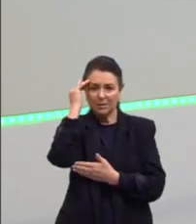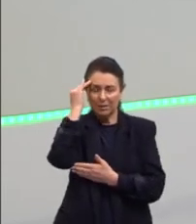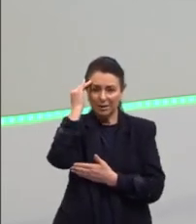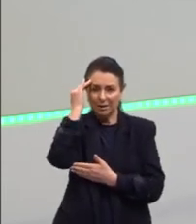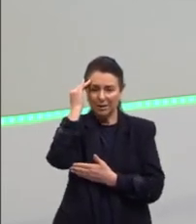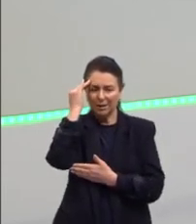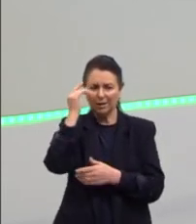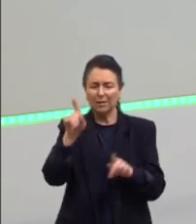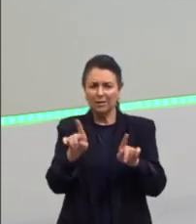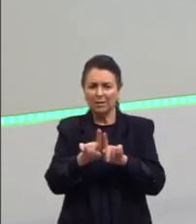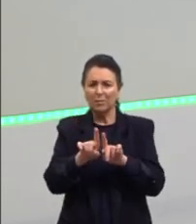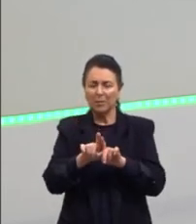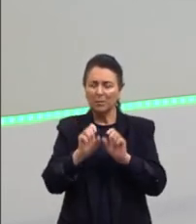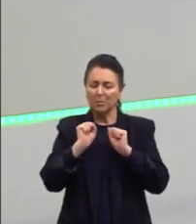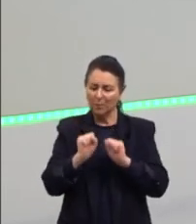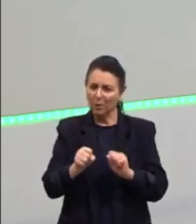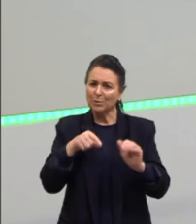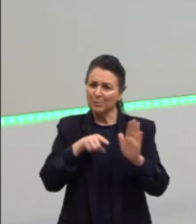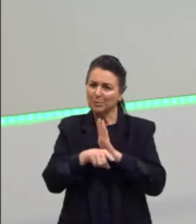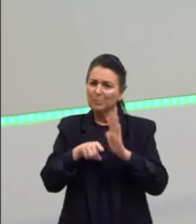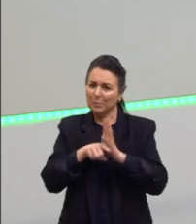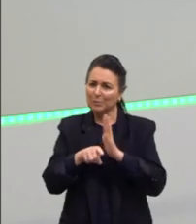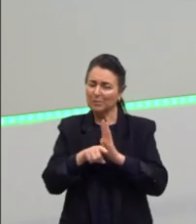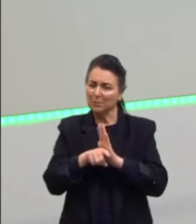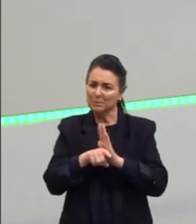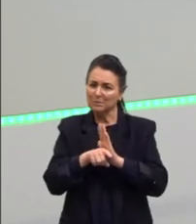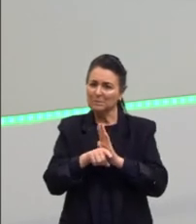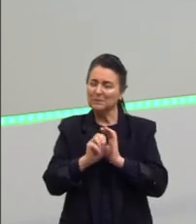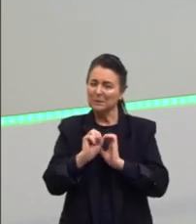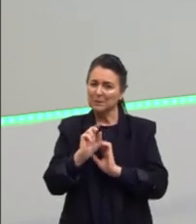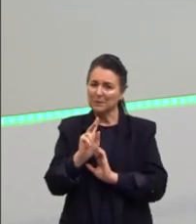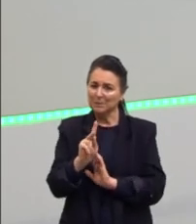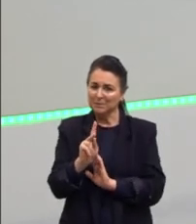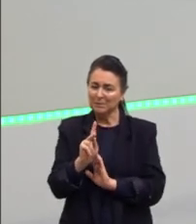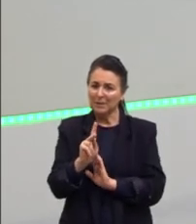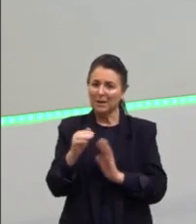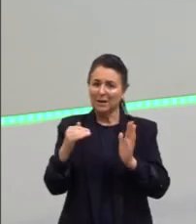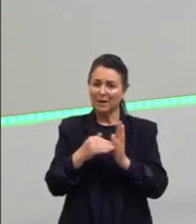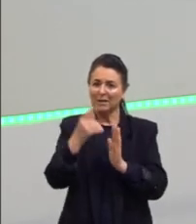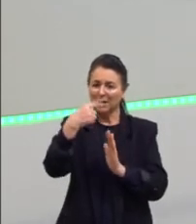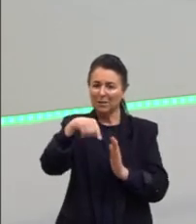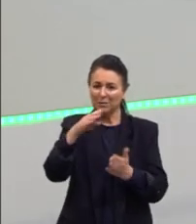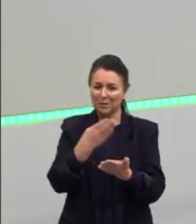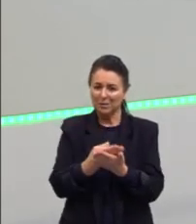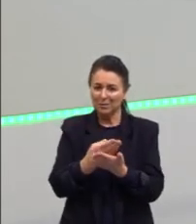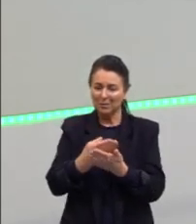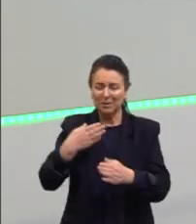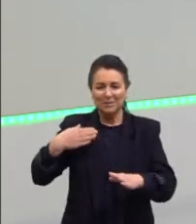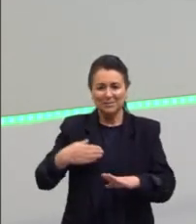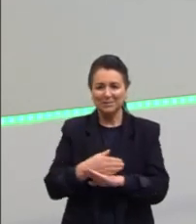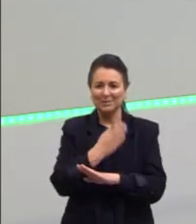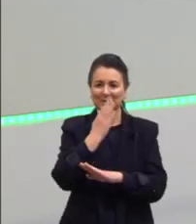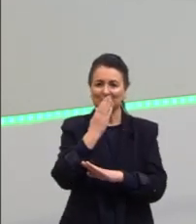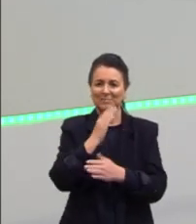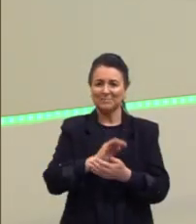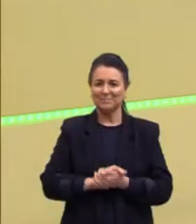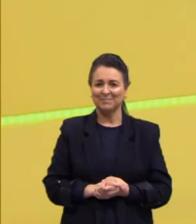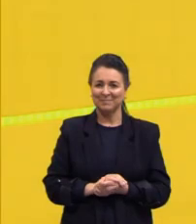tiverem questões podem mandar também fiquem à vontade certo? até a próxima aula gente partiu passar